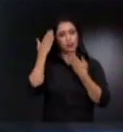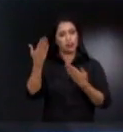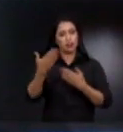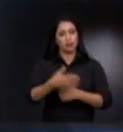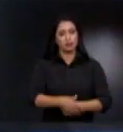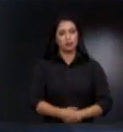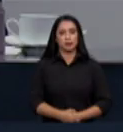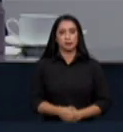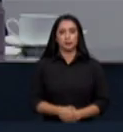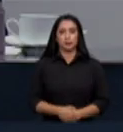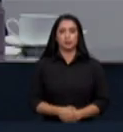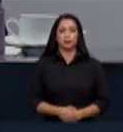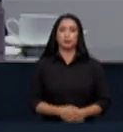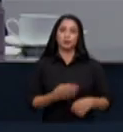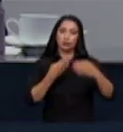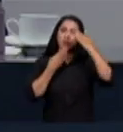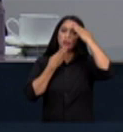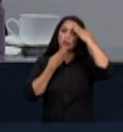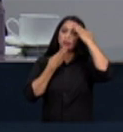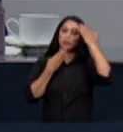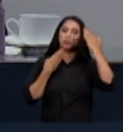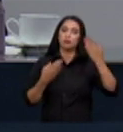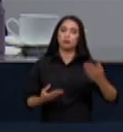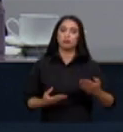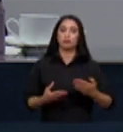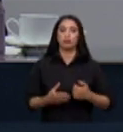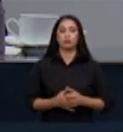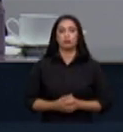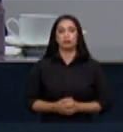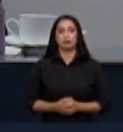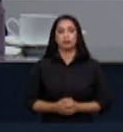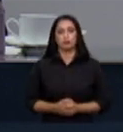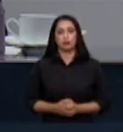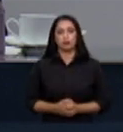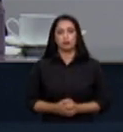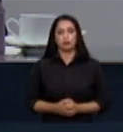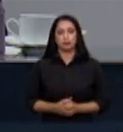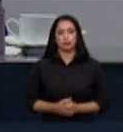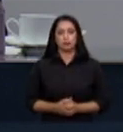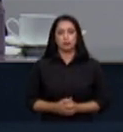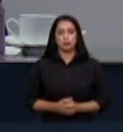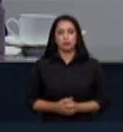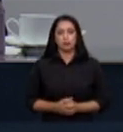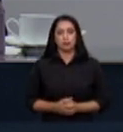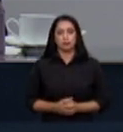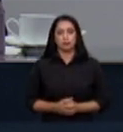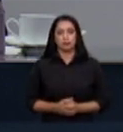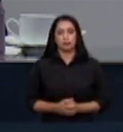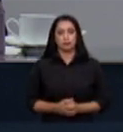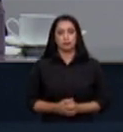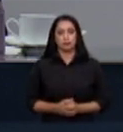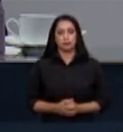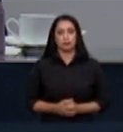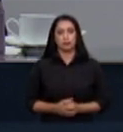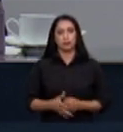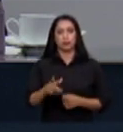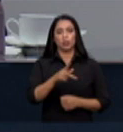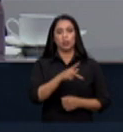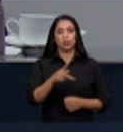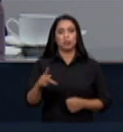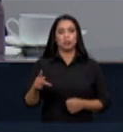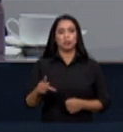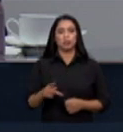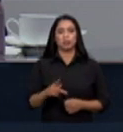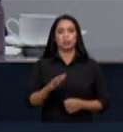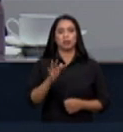muito obrigado obrigado ao senhor senhor Frank Rogieri de Souza Almeida do presidente do